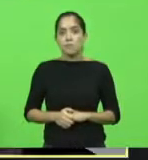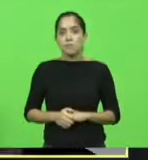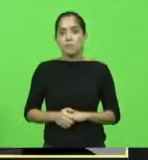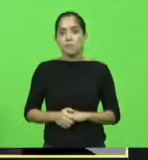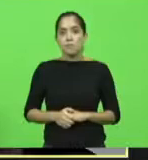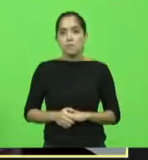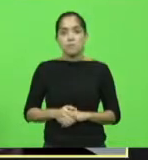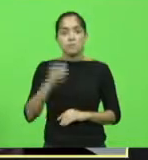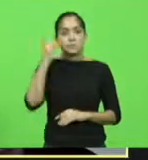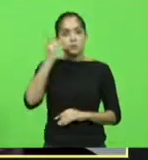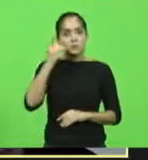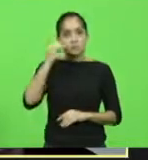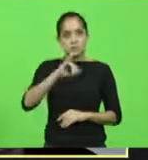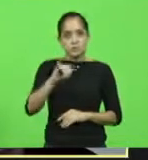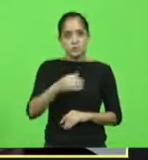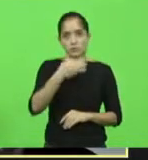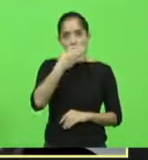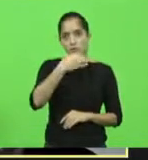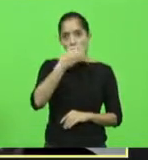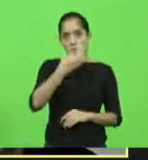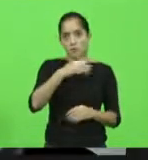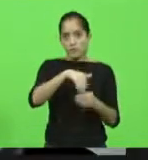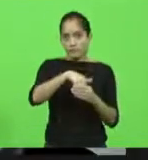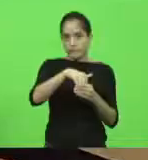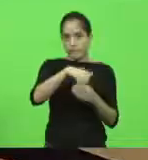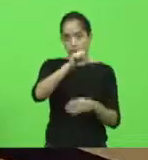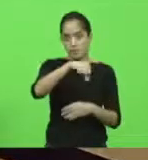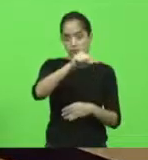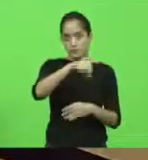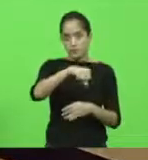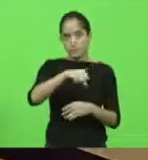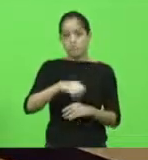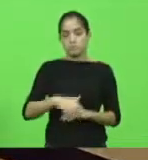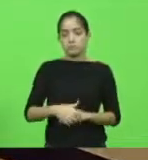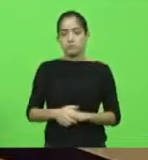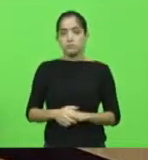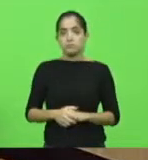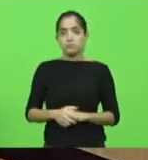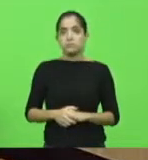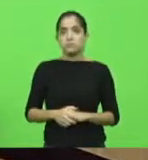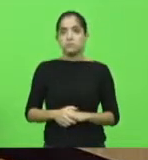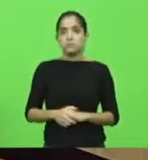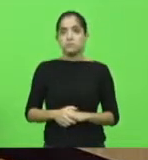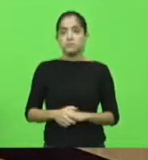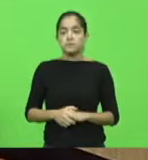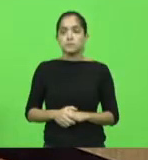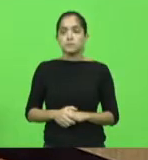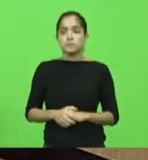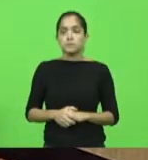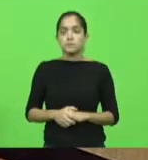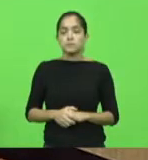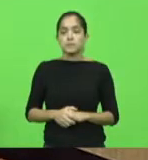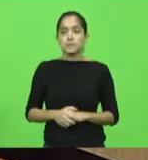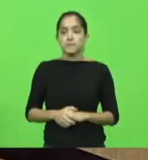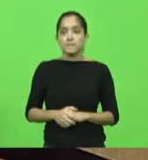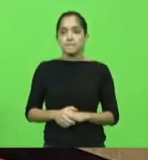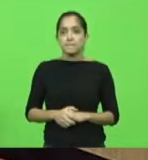Voto sim, presidente. Deputado Jerry, vota sim. Está ouvindo? Isso. Registrado o voto.